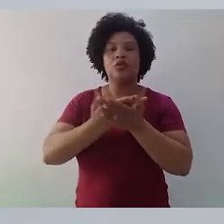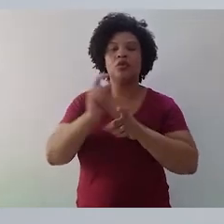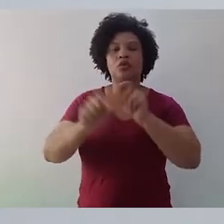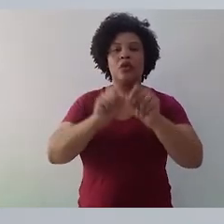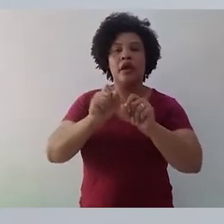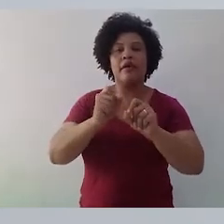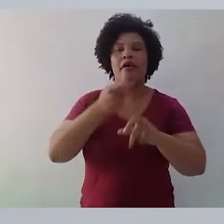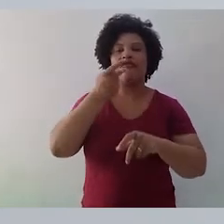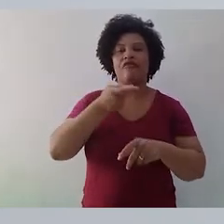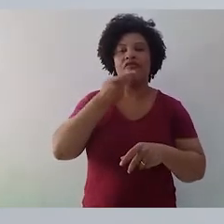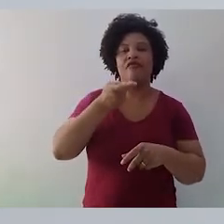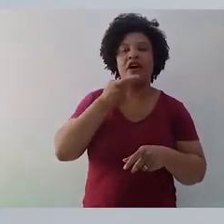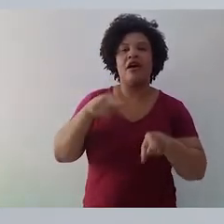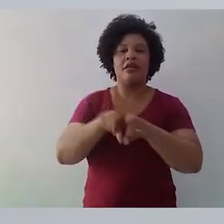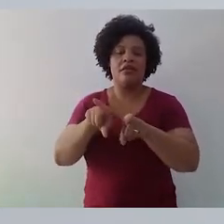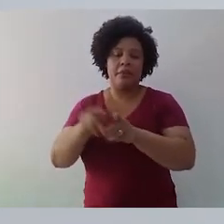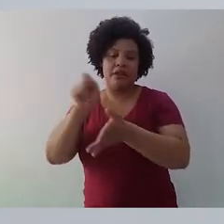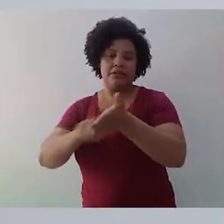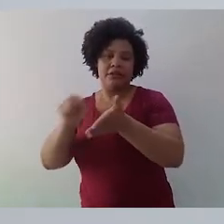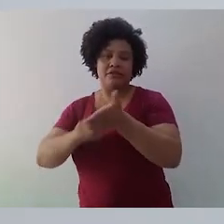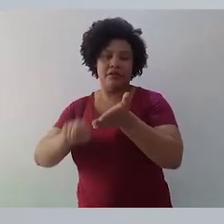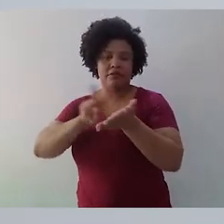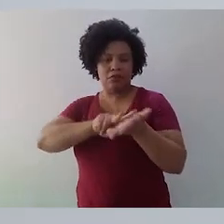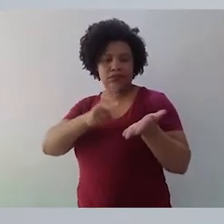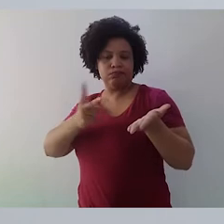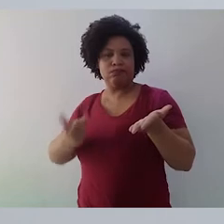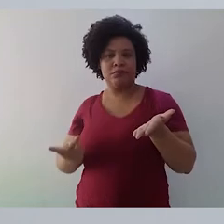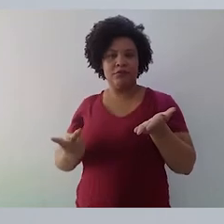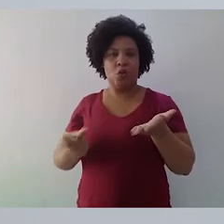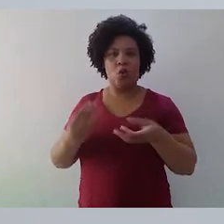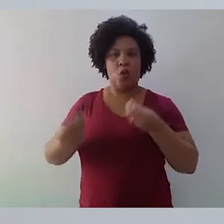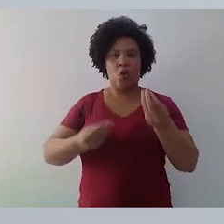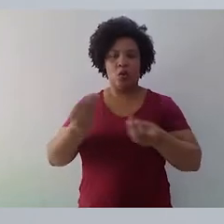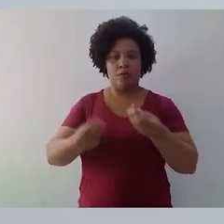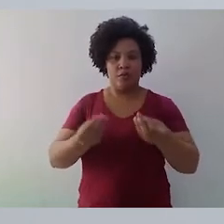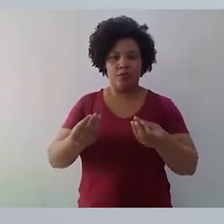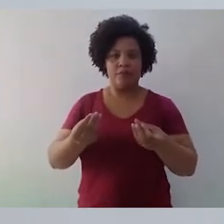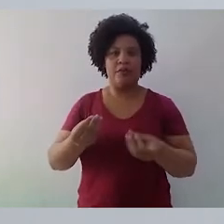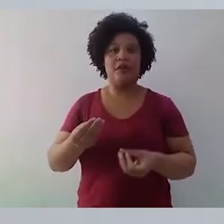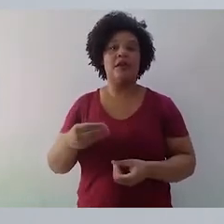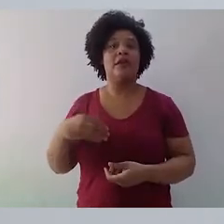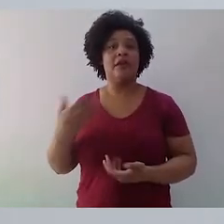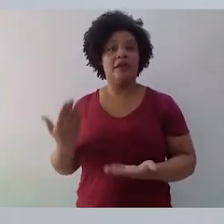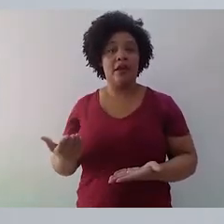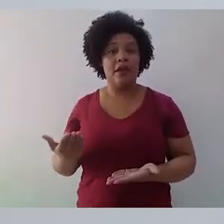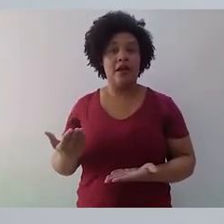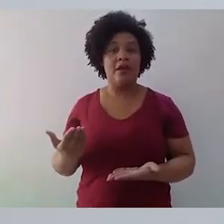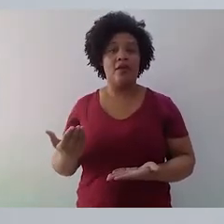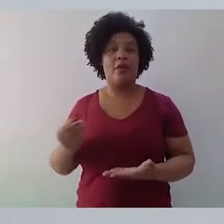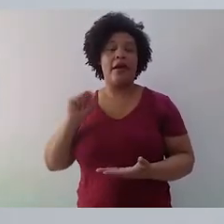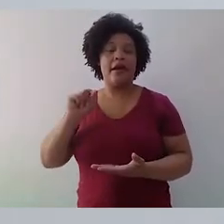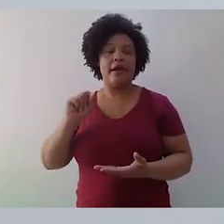para o ofício de escrever. A retórica, na verdade, ela vai ter vários círculos